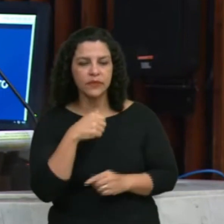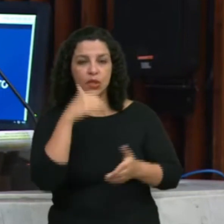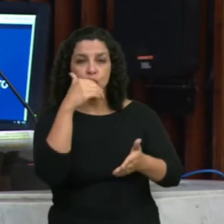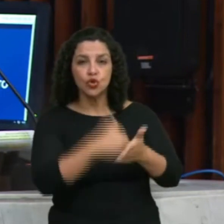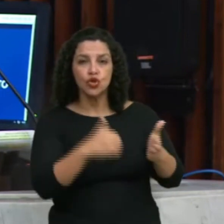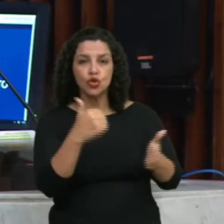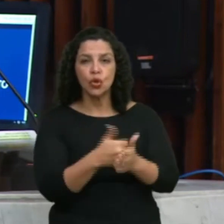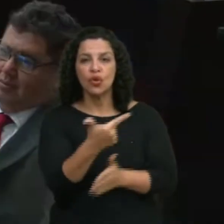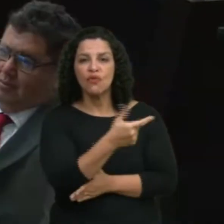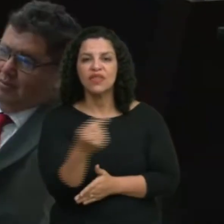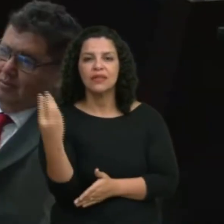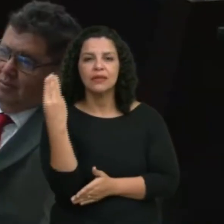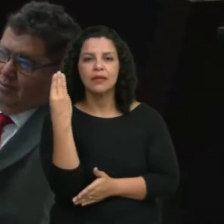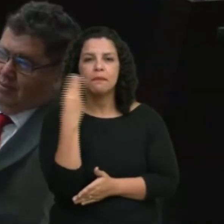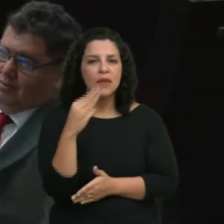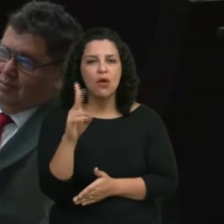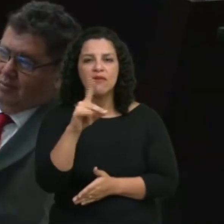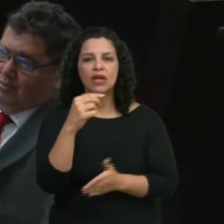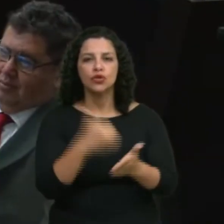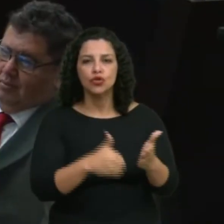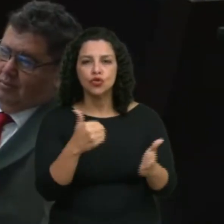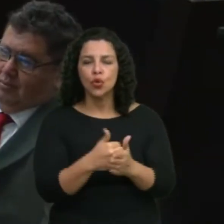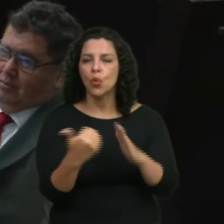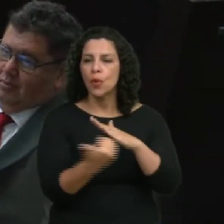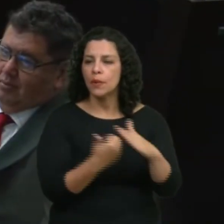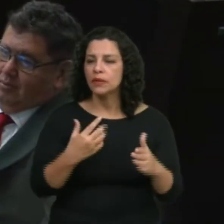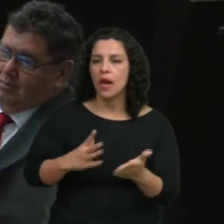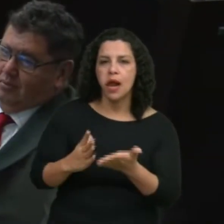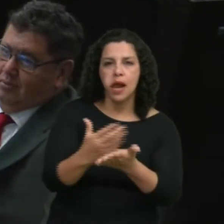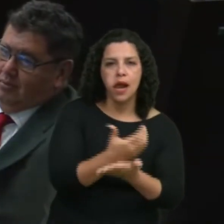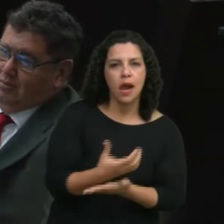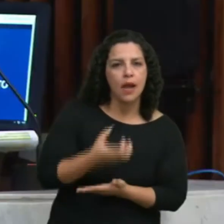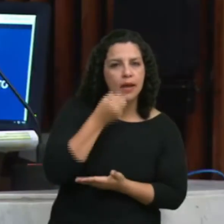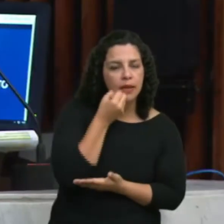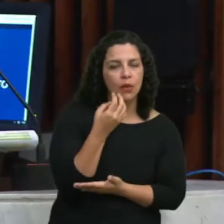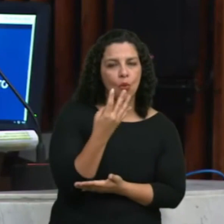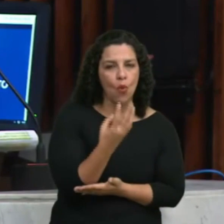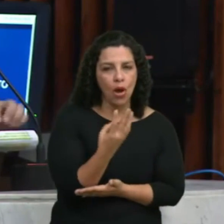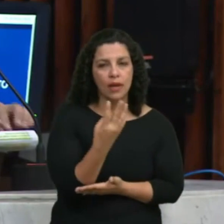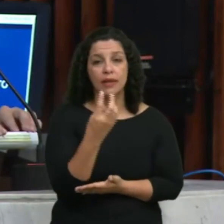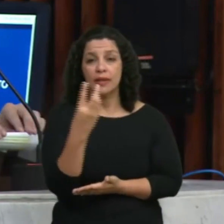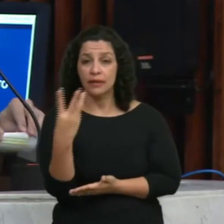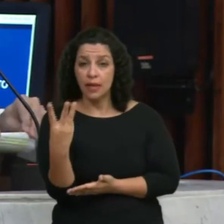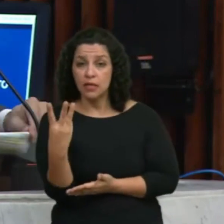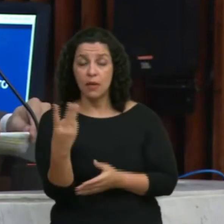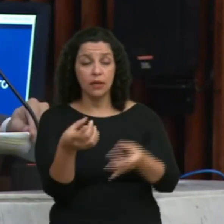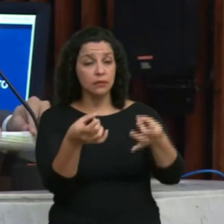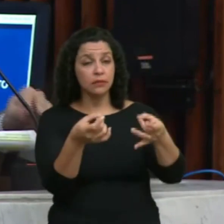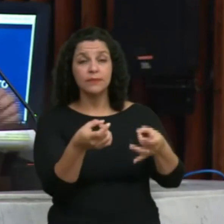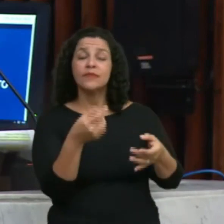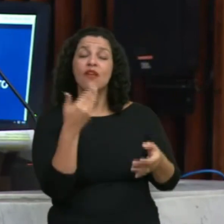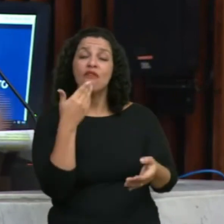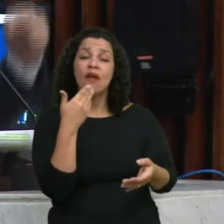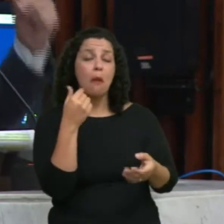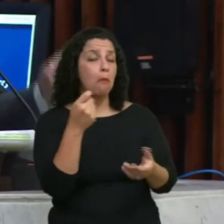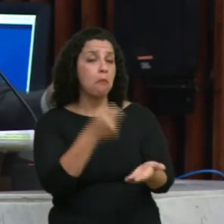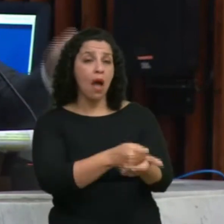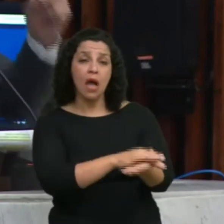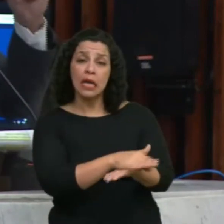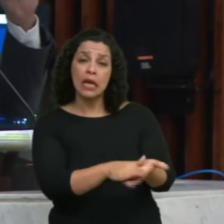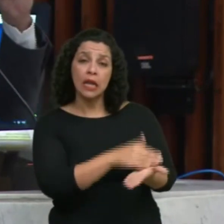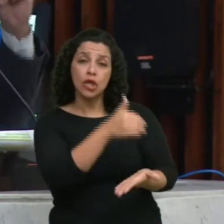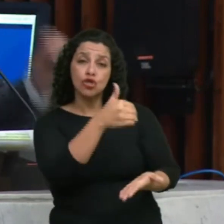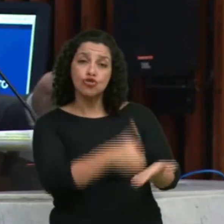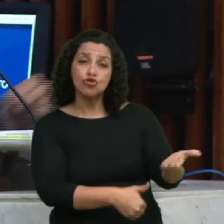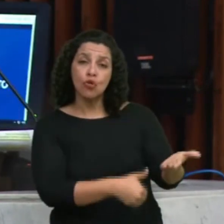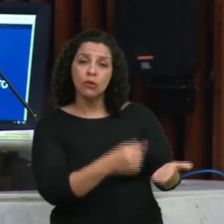20 bilhões de reais. Projeta arrecadar 43 e vai renunciar 20. Ou seja, a casta